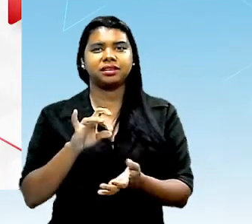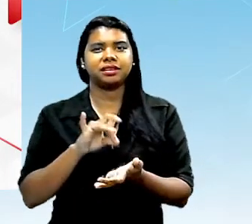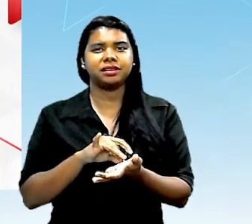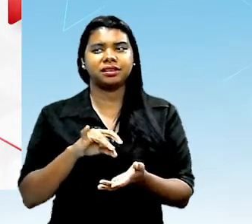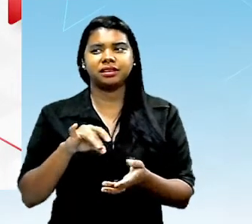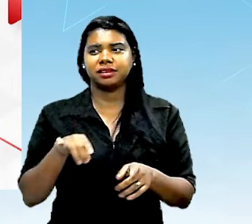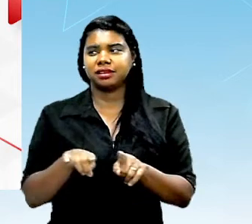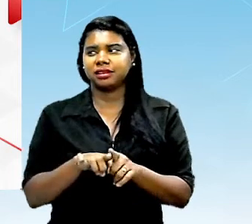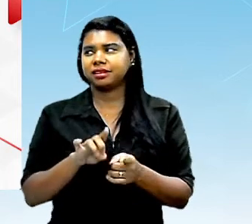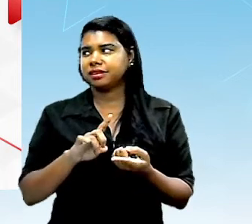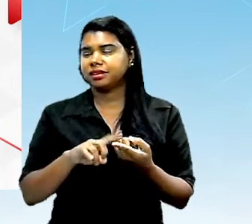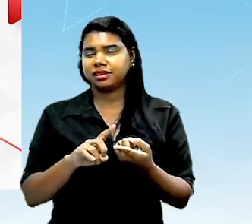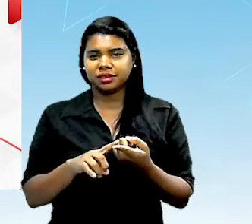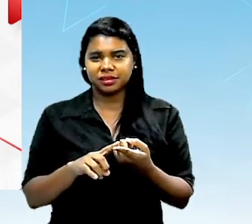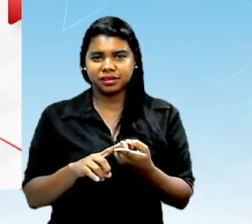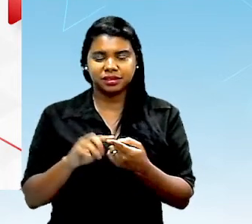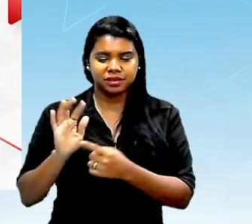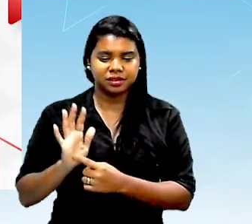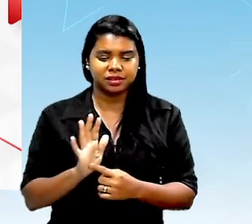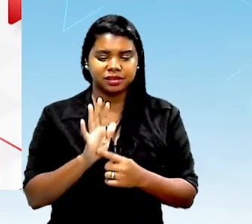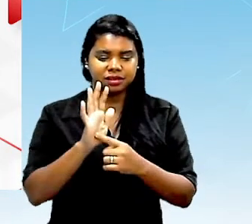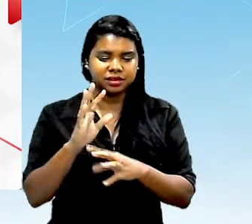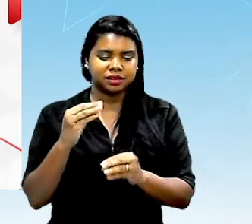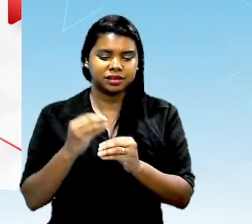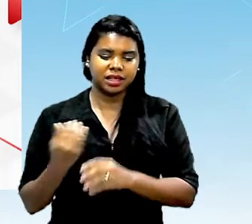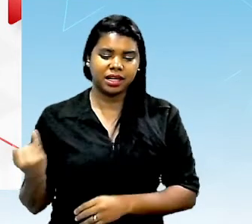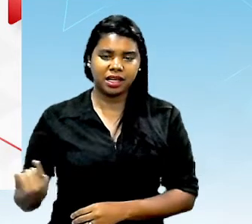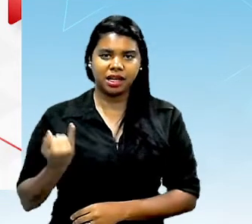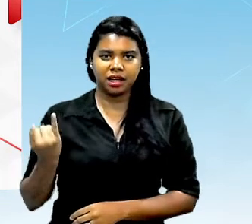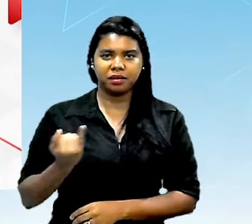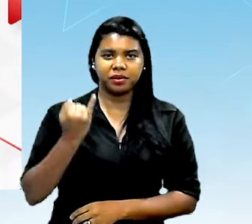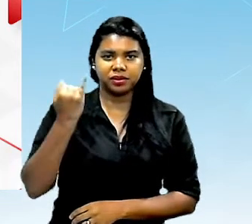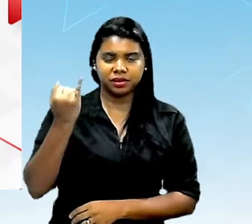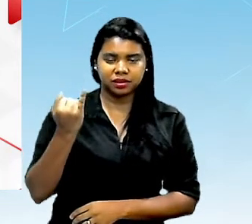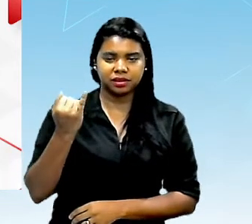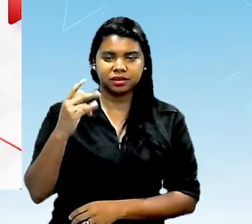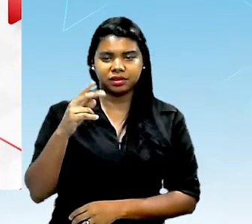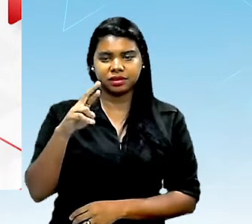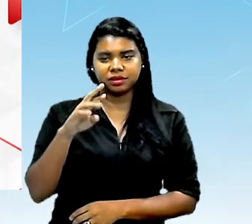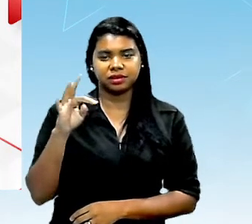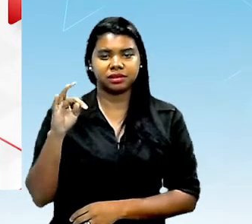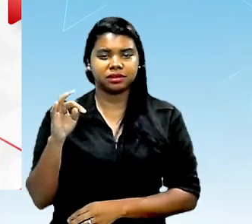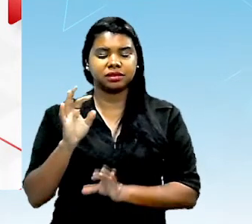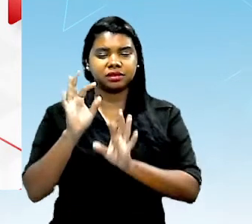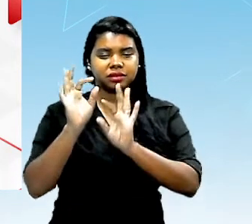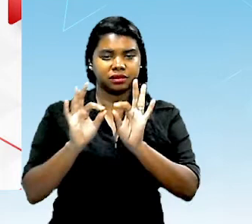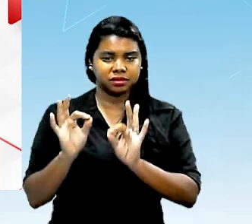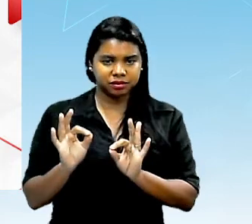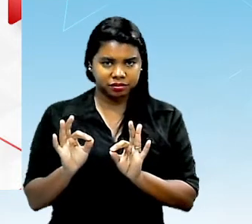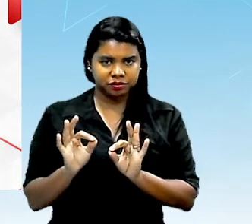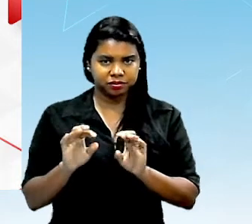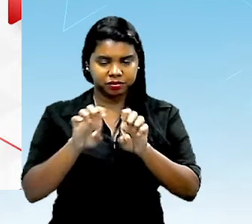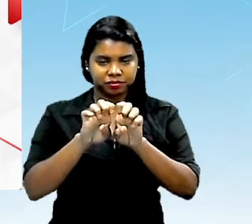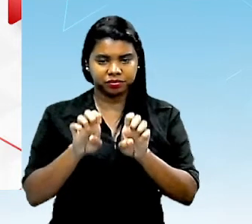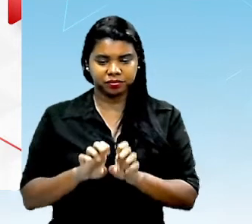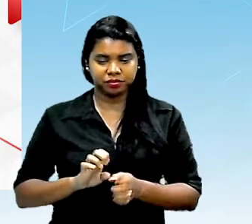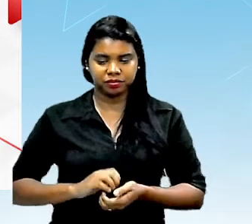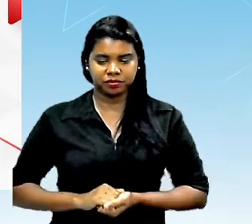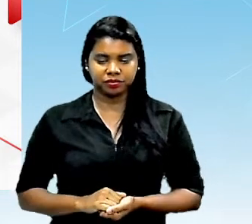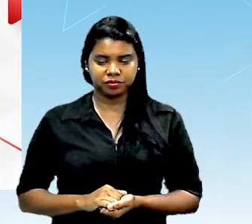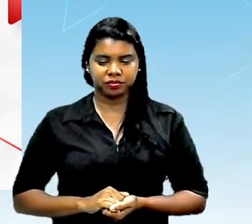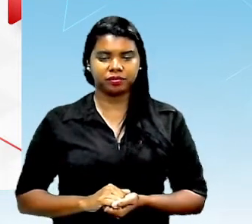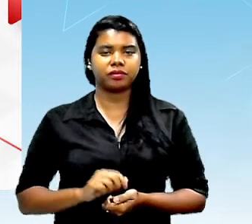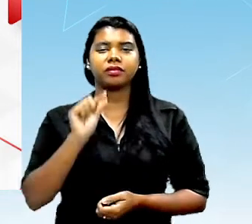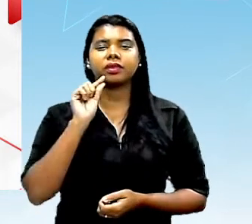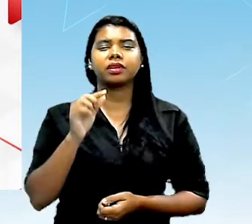apenas isso mas o principal fator a principal importância das proteínas ela é de ordem estrutural então para que